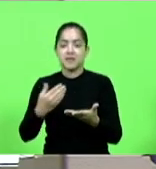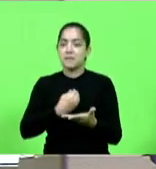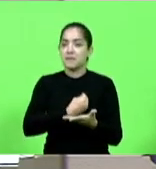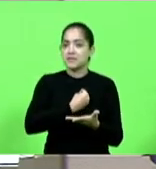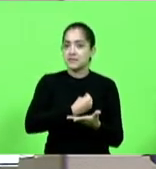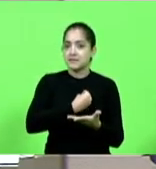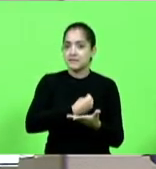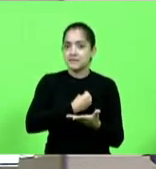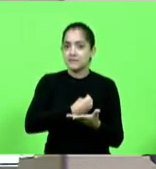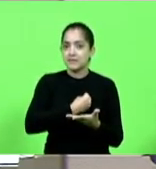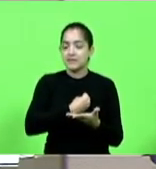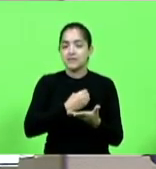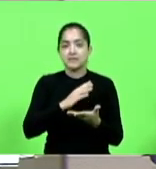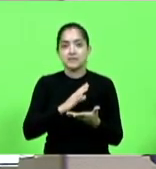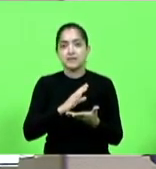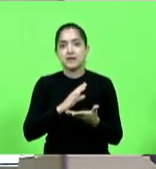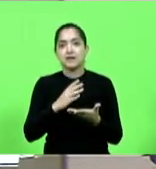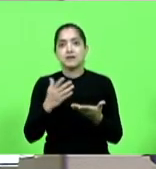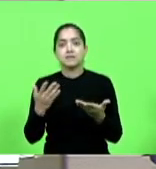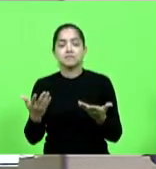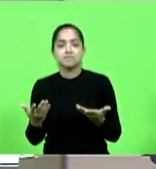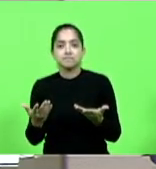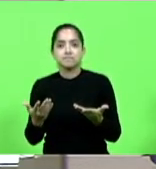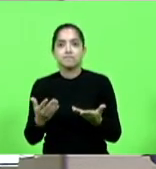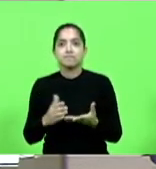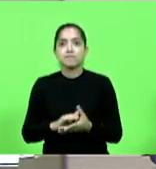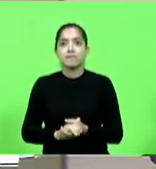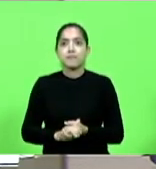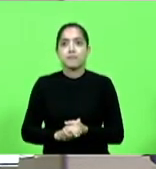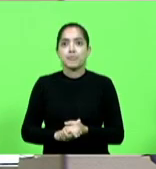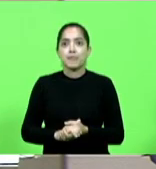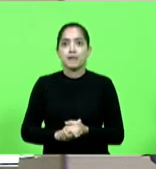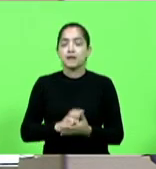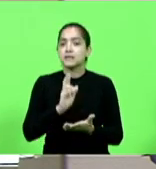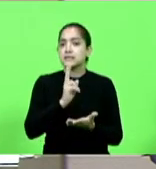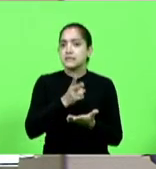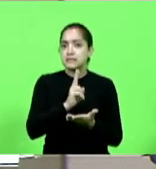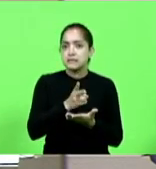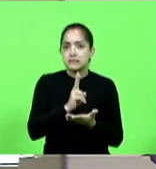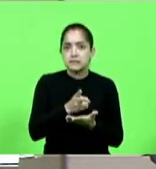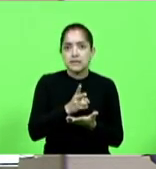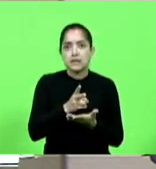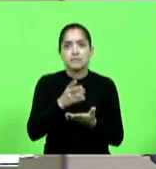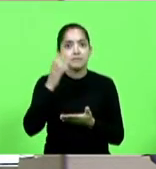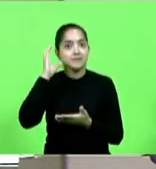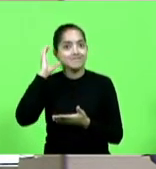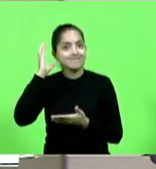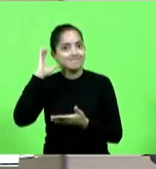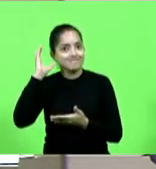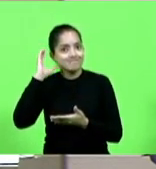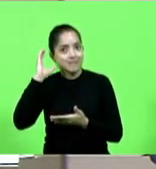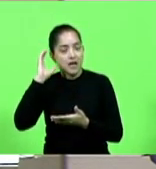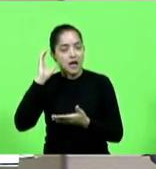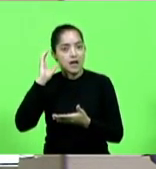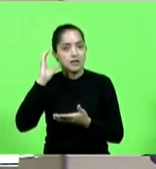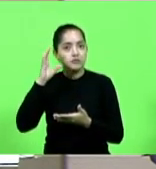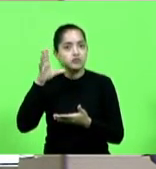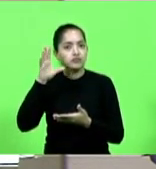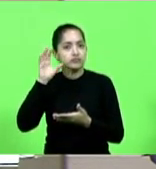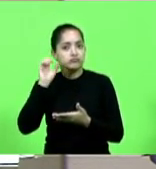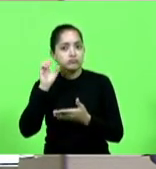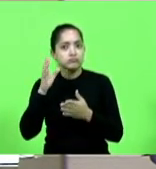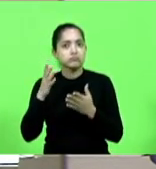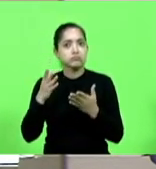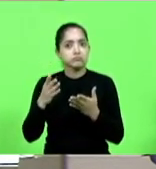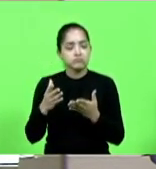basicamente ela foi deputado Márcio Machado sempre com o ouvido ligado no rádio e o rádio sempre teve um